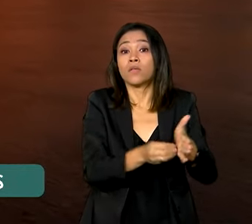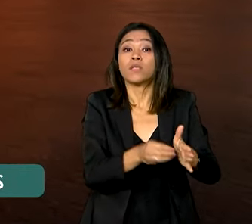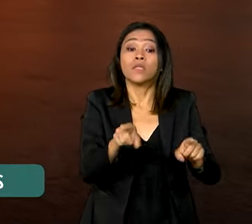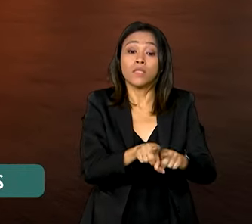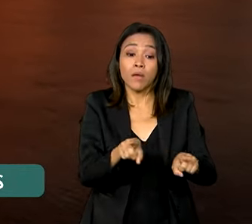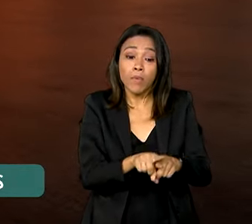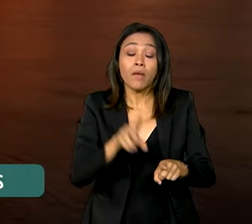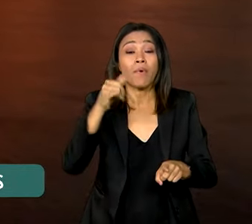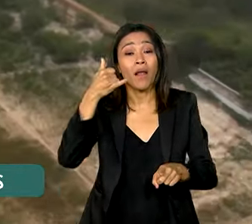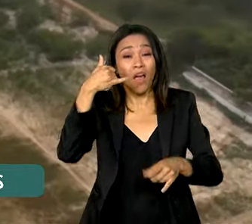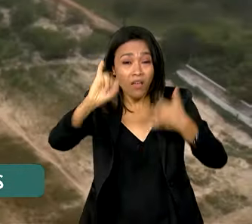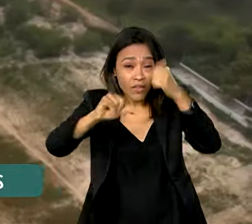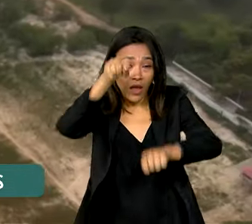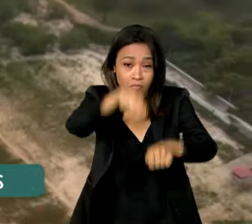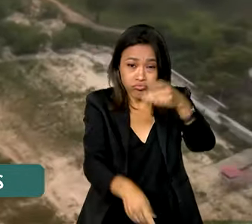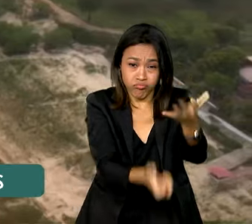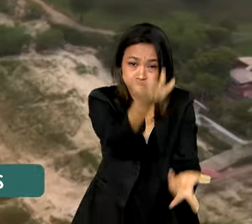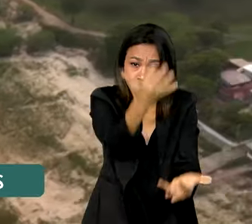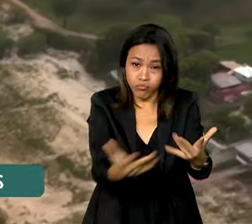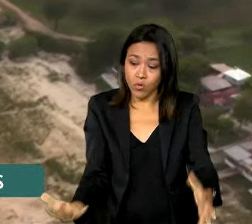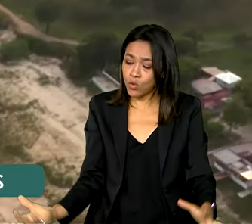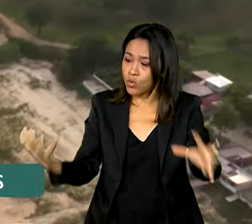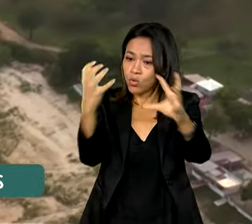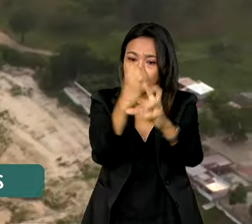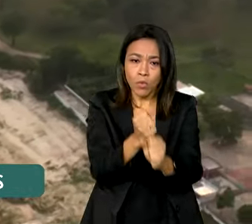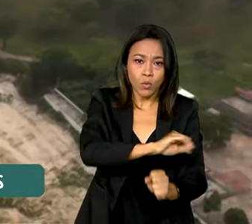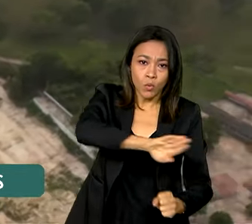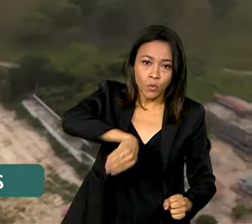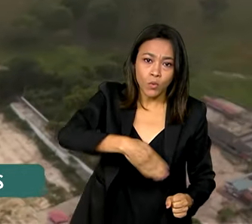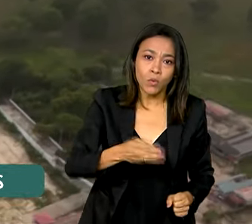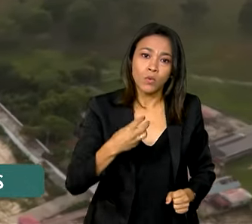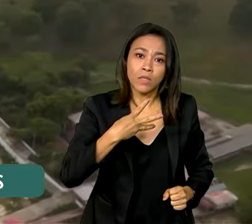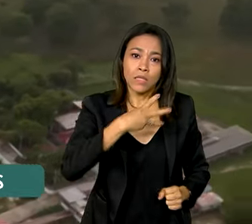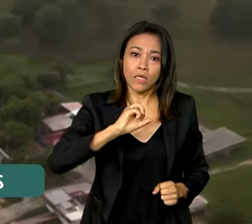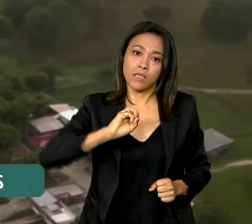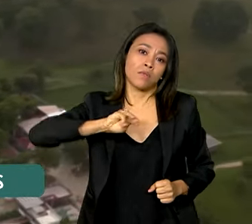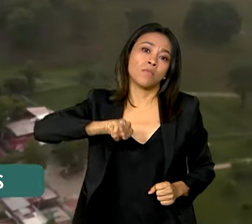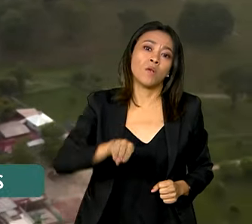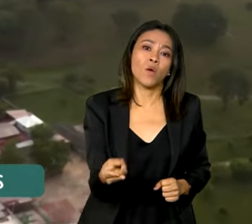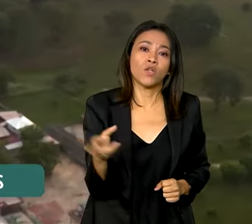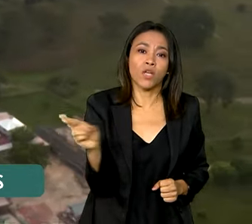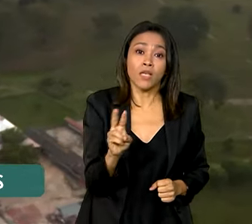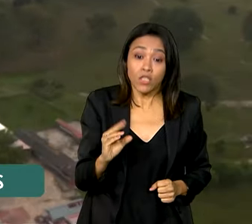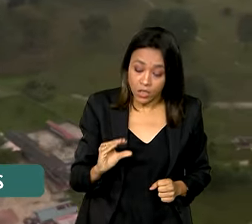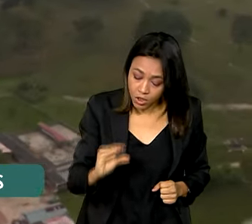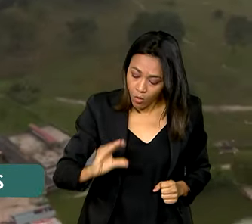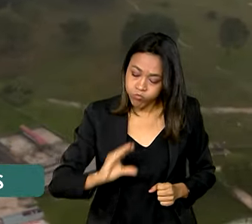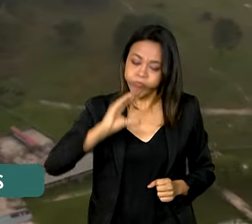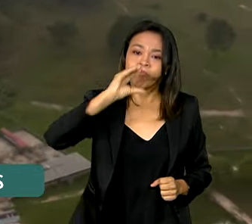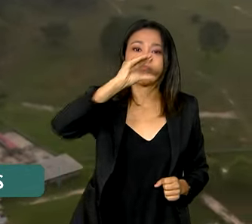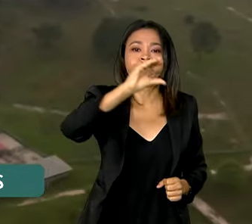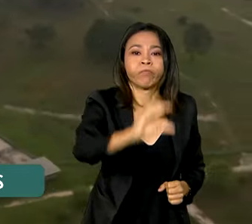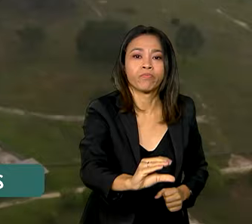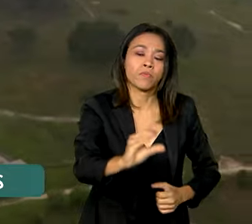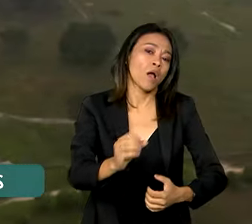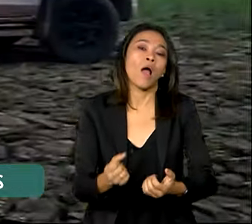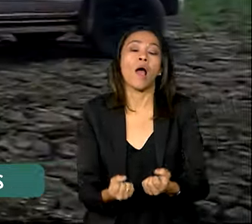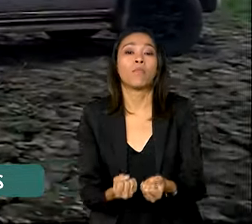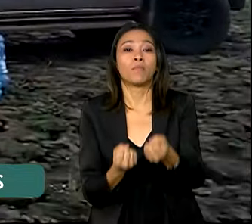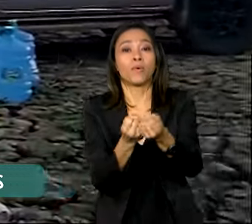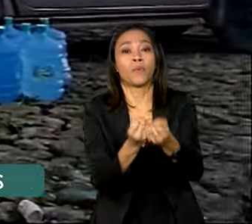florestais no Pantanal. Desse total, cerca de R$ 300 milhões serão para o pagamento de auxílio